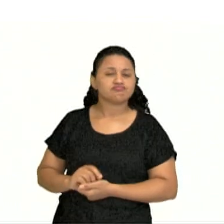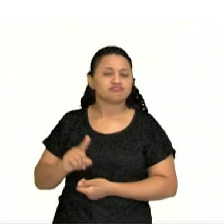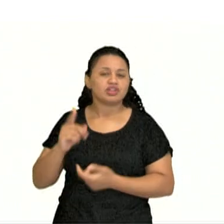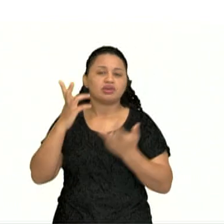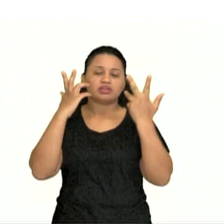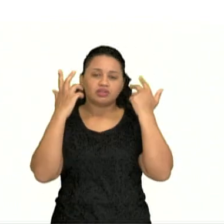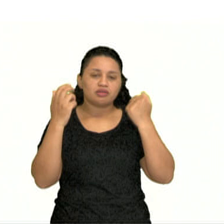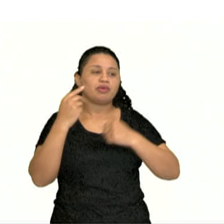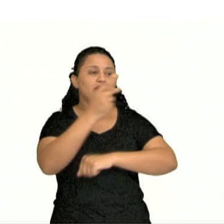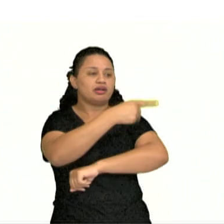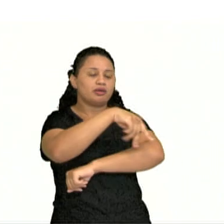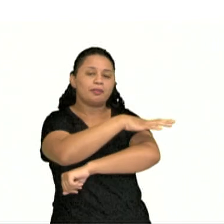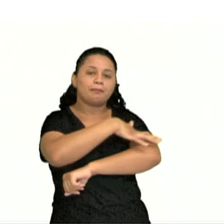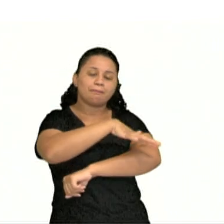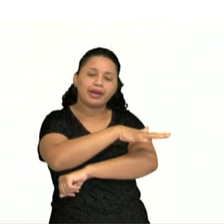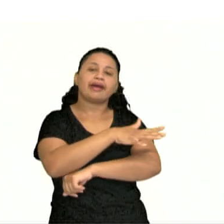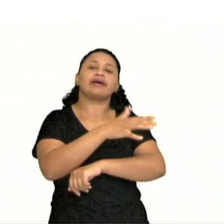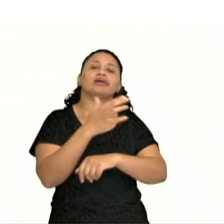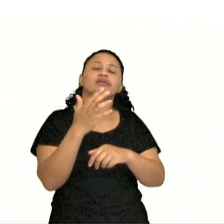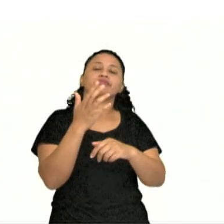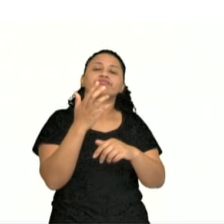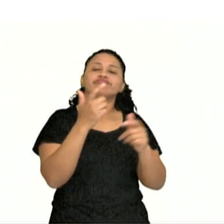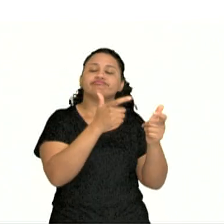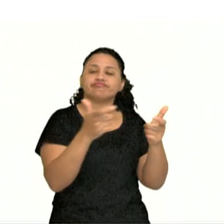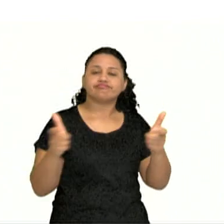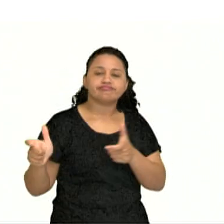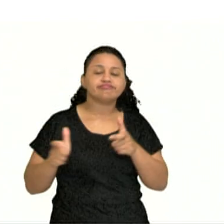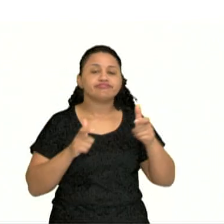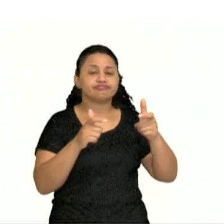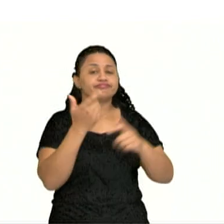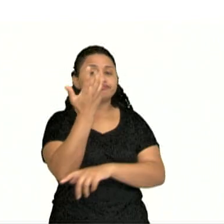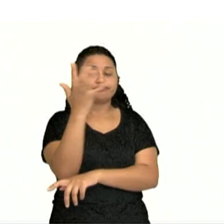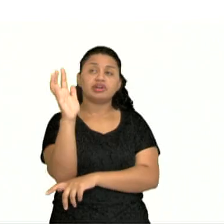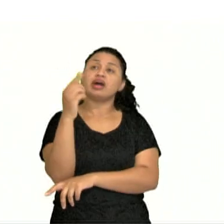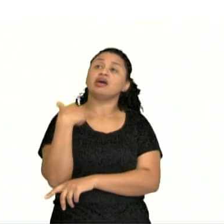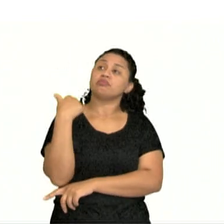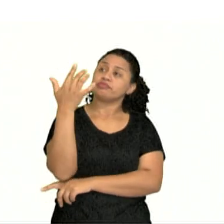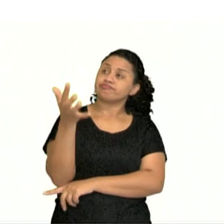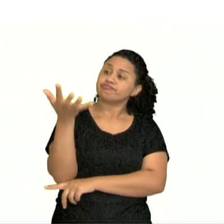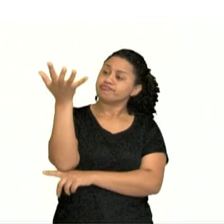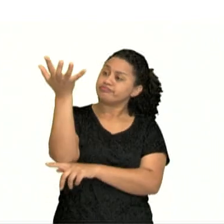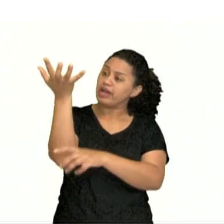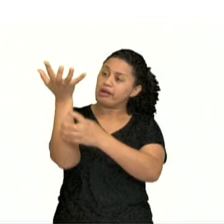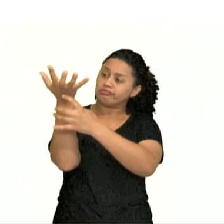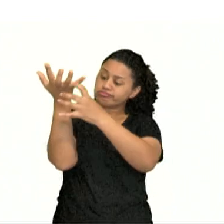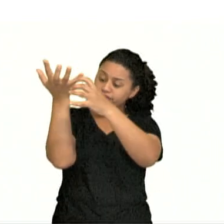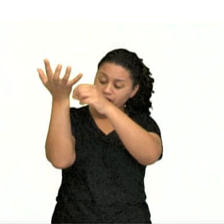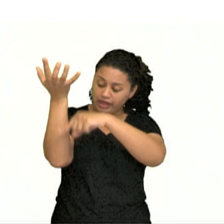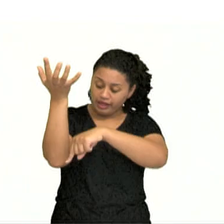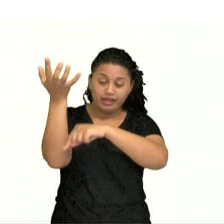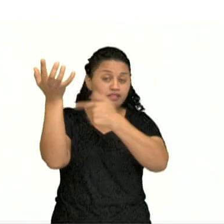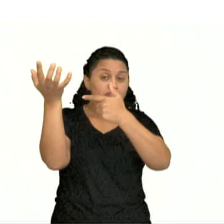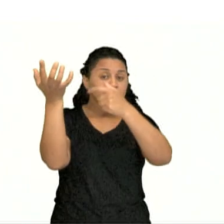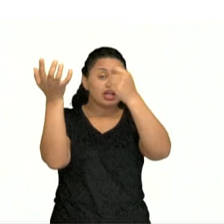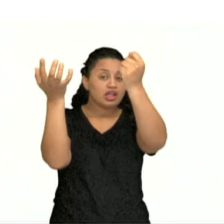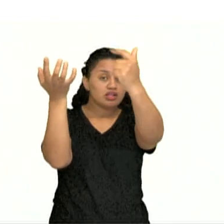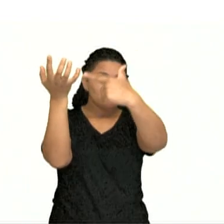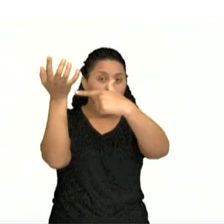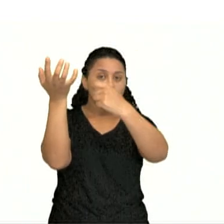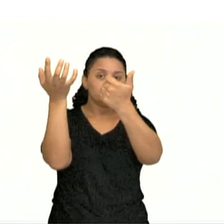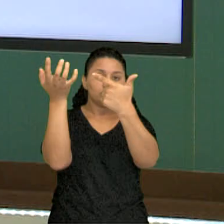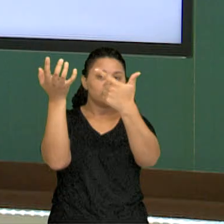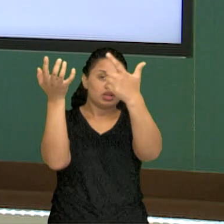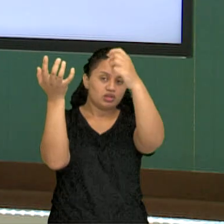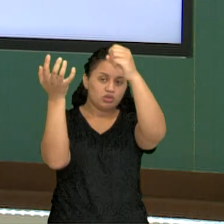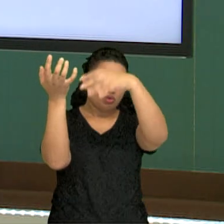bosques, em parques muito sombreados, que tem as copas das árvores muito fechadas. Não tem a incidência direta da